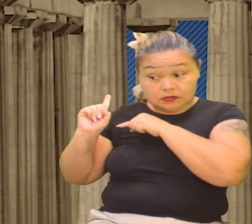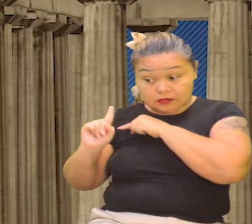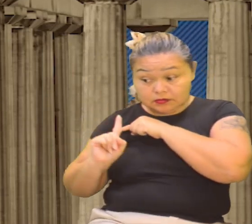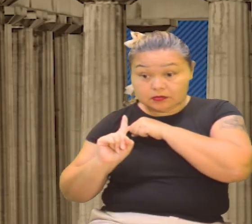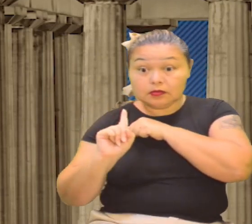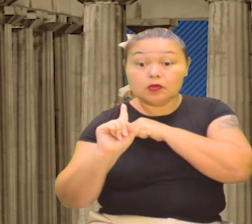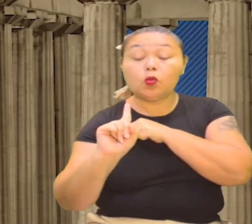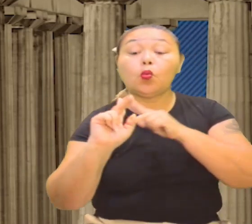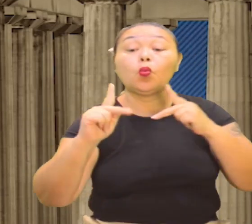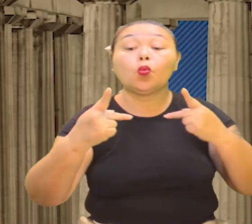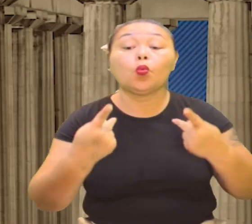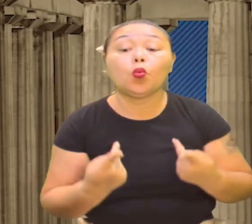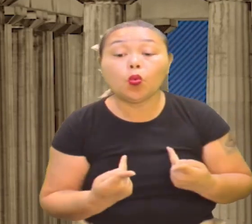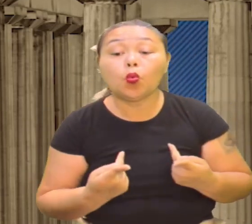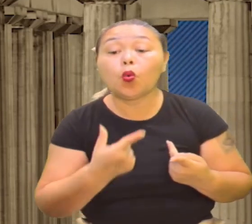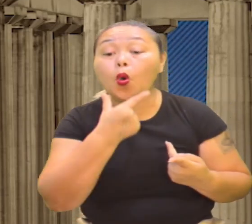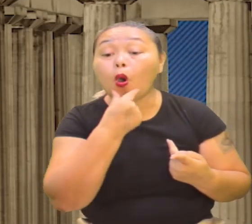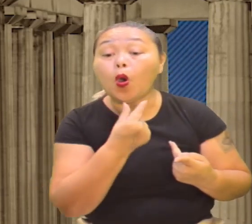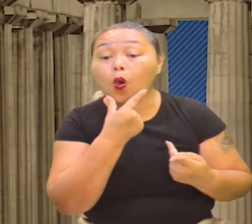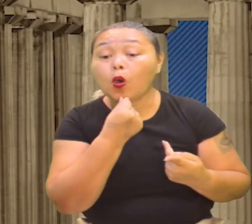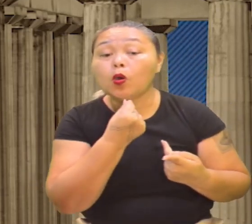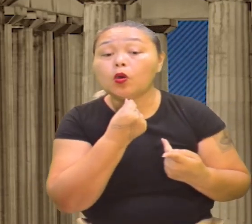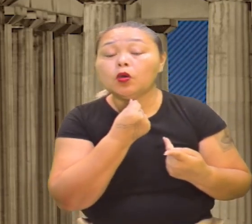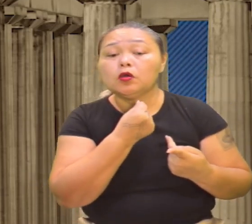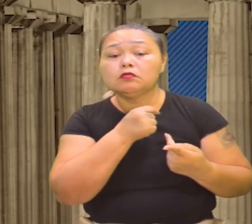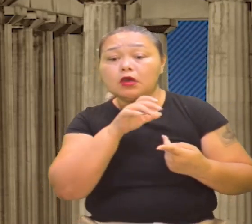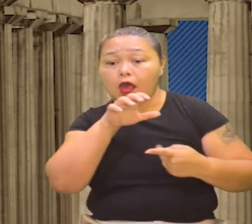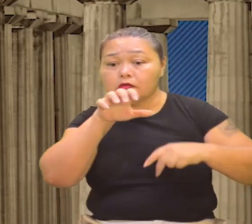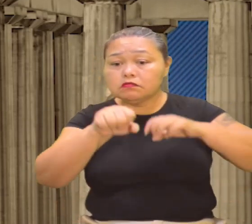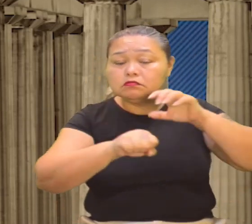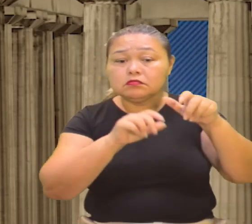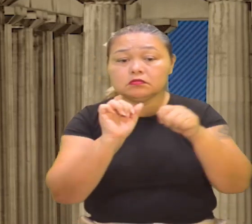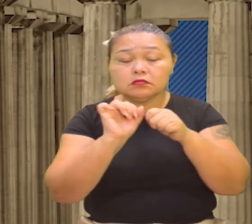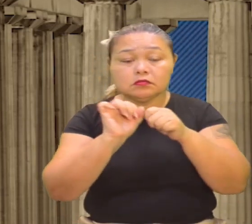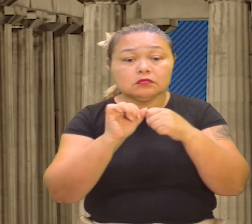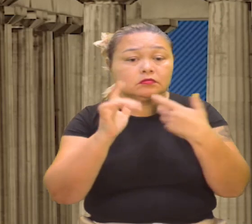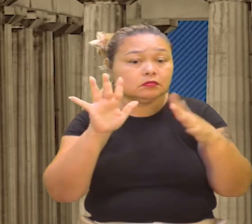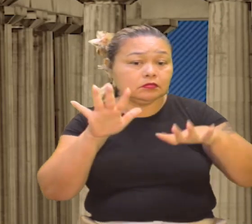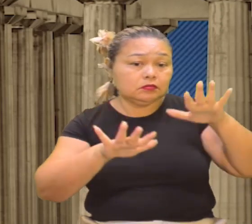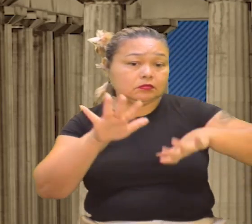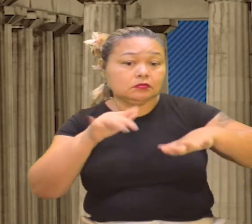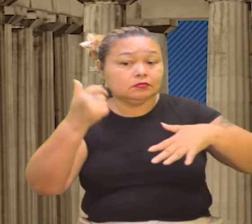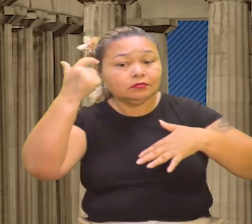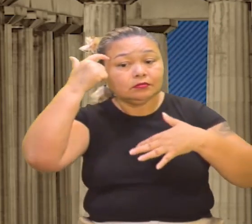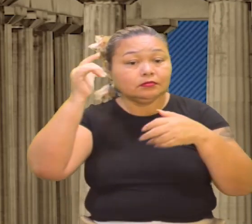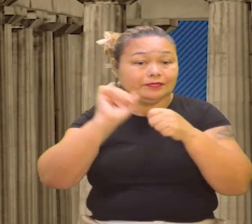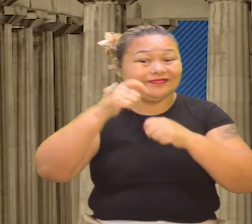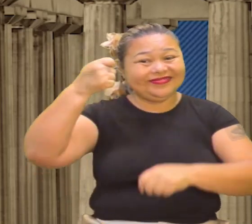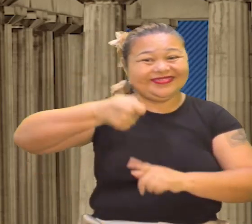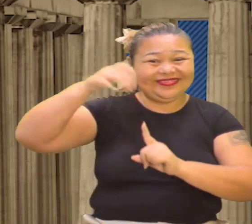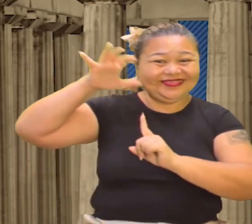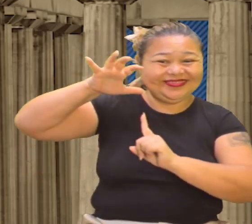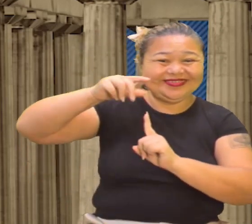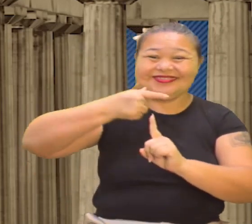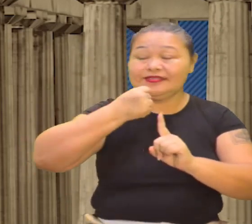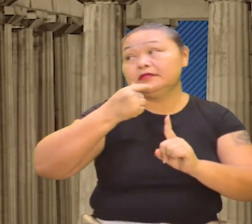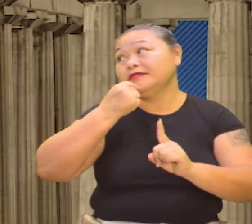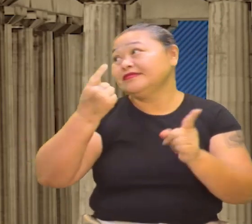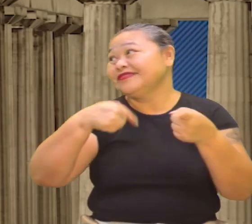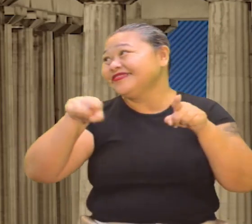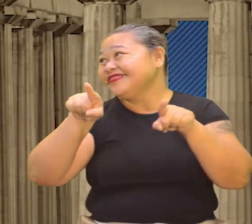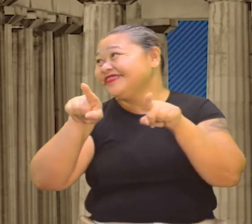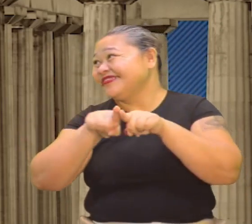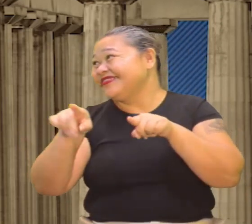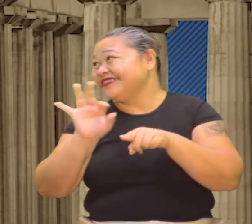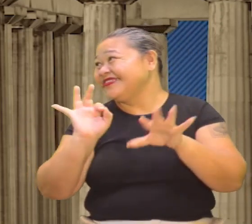do homem, o macho, aquele que é domínio, surge até uma linha de pensamento machista, não estou criticando